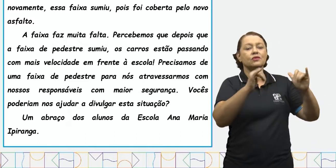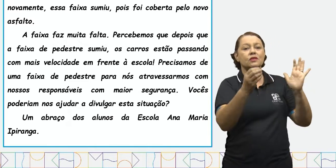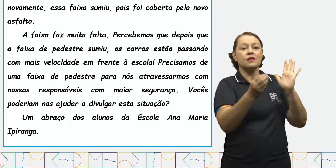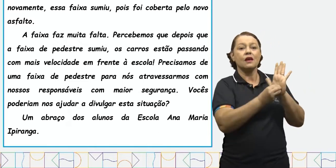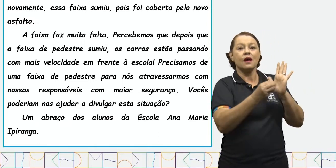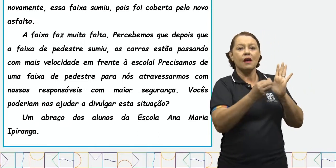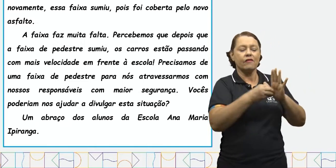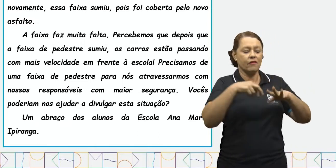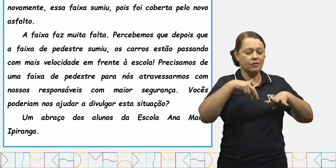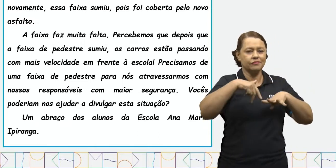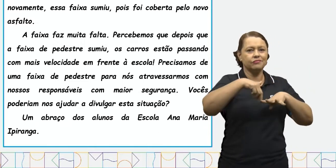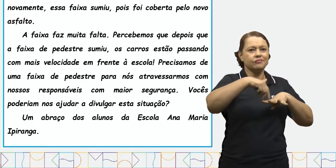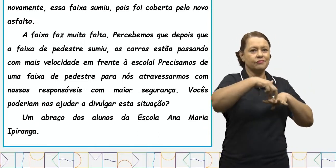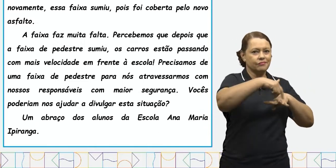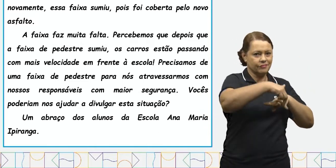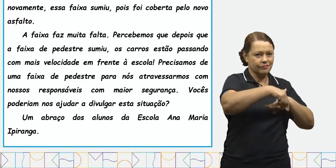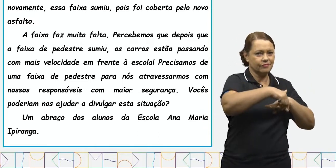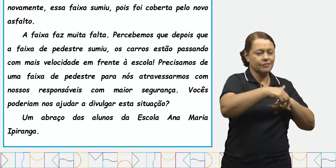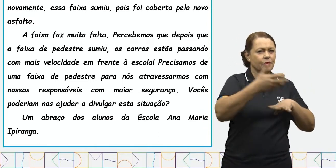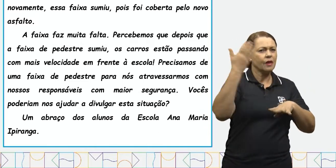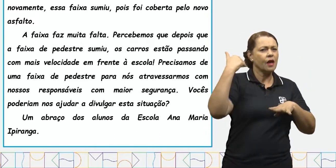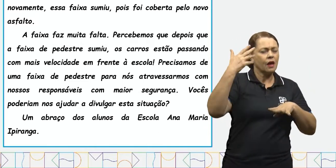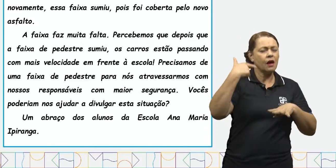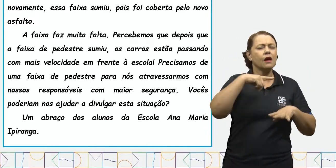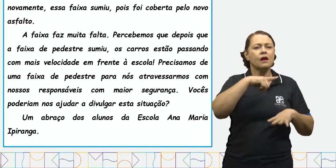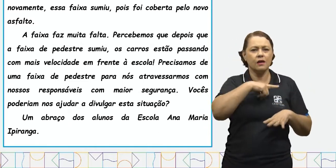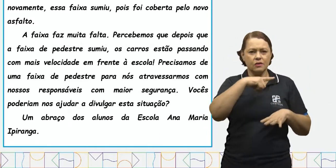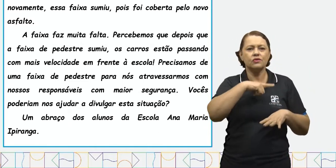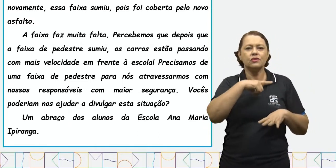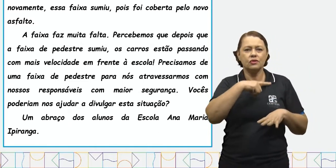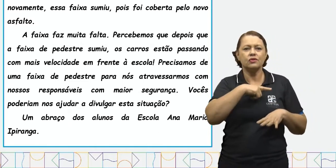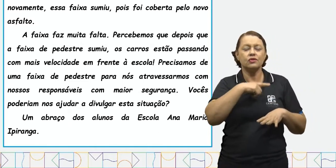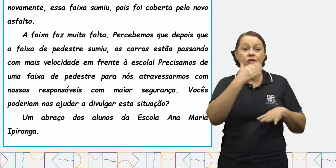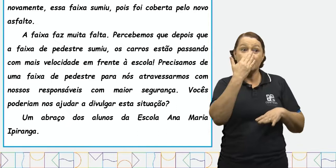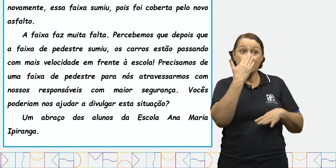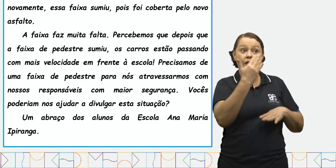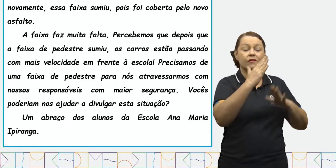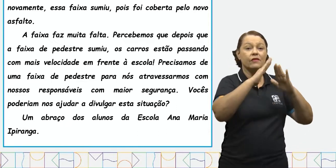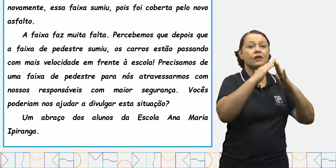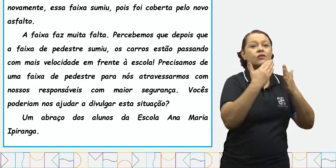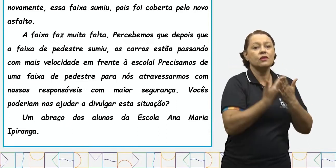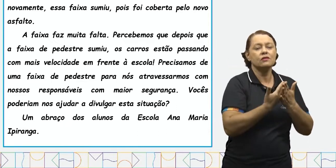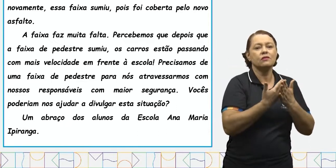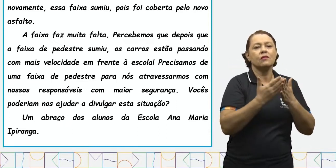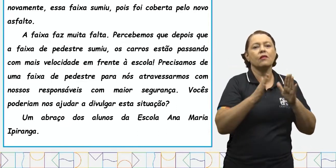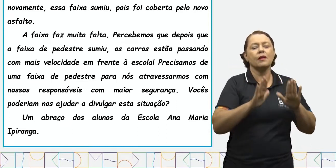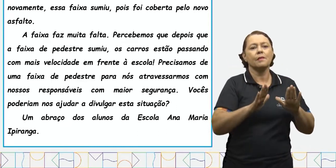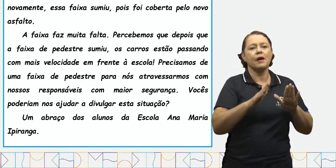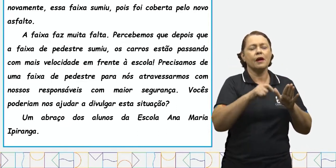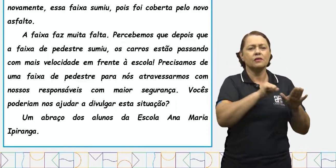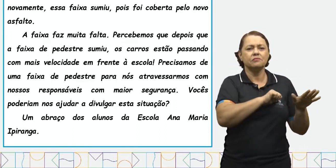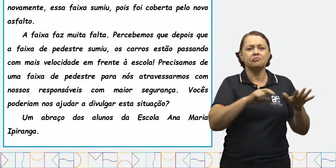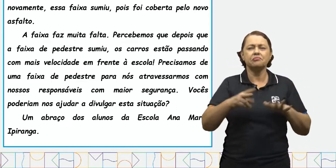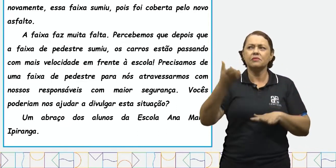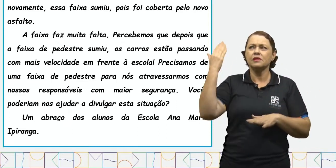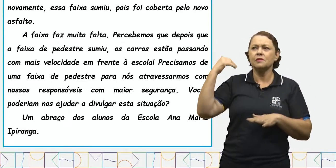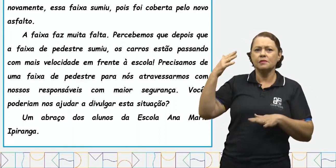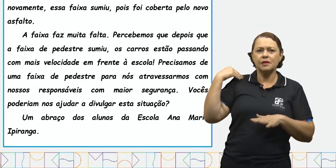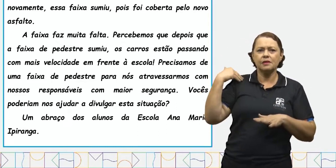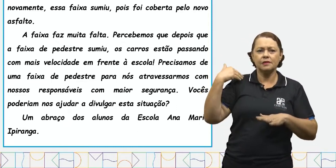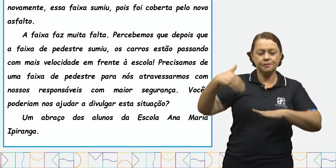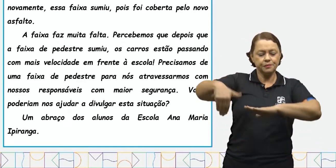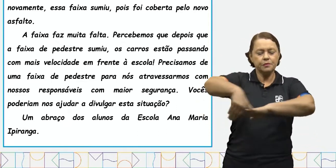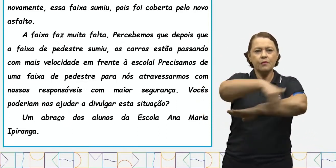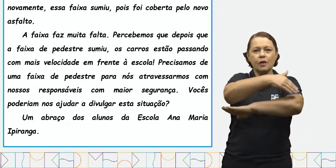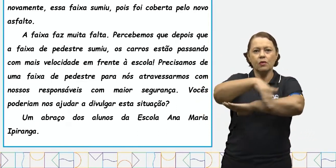faixa de pedestre. Já existia uma faixa de pedestre bem em frente à escola, mas semana passada, quando a rua foi